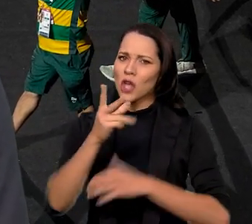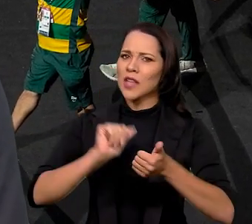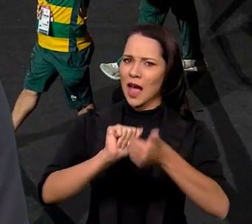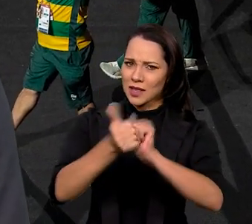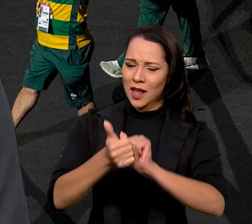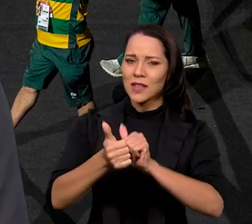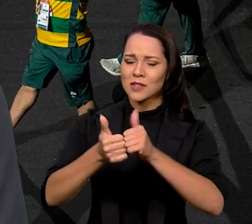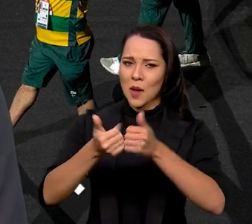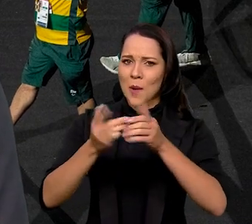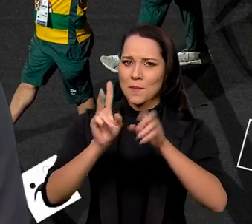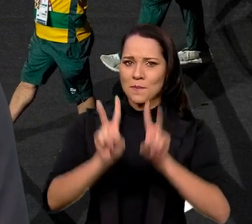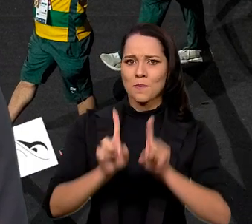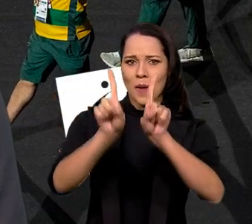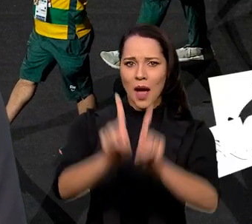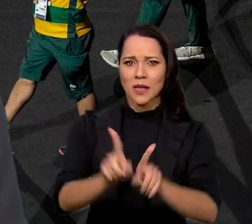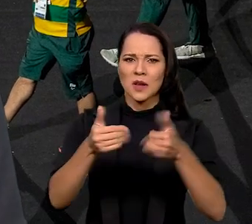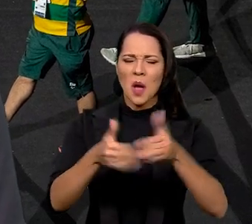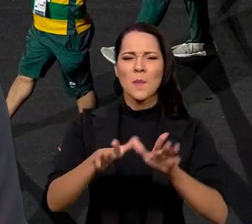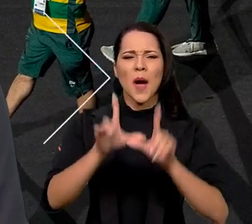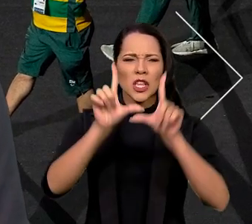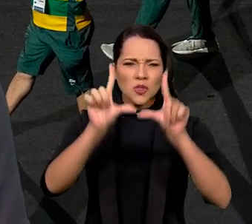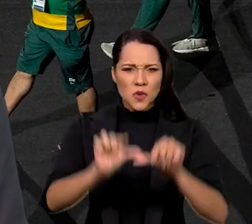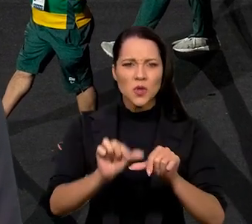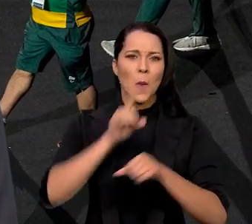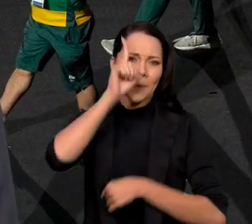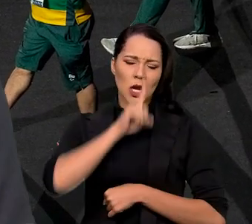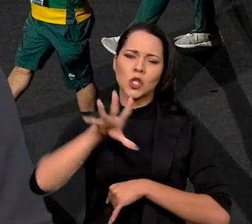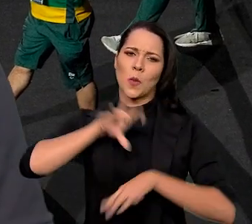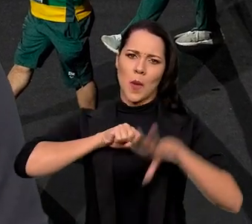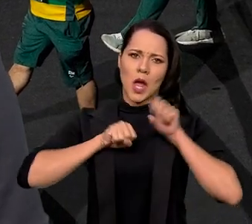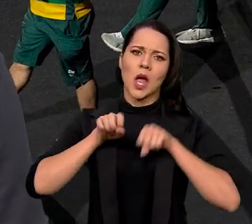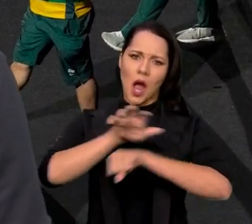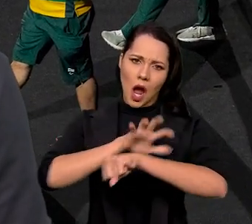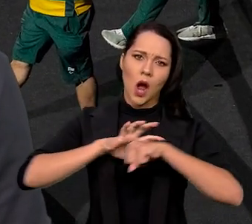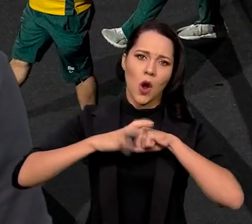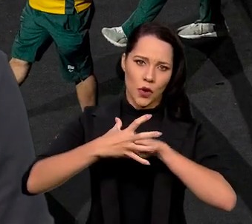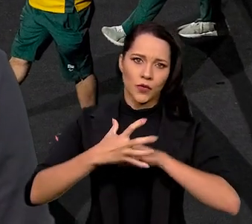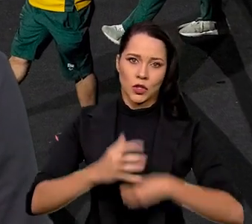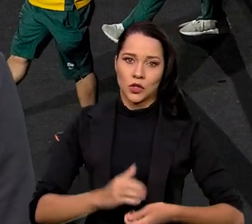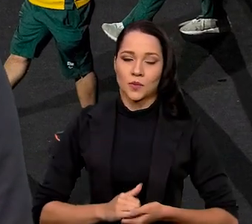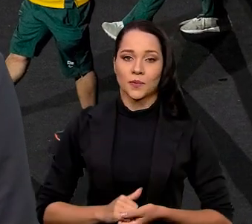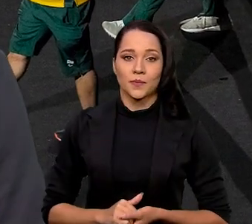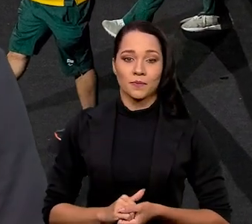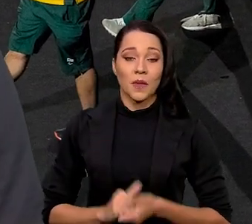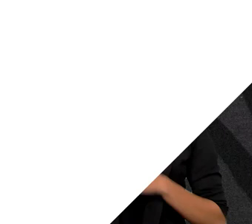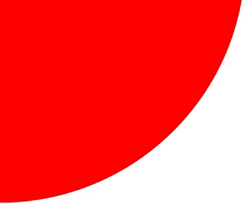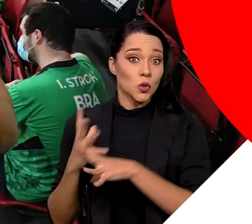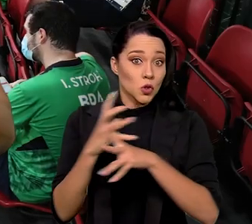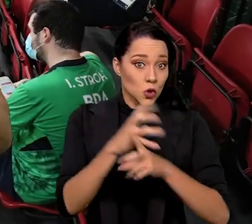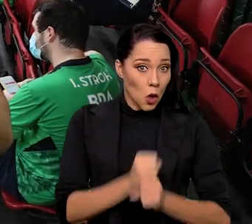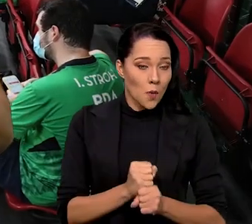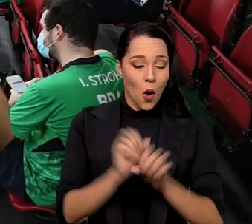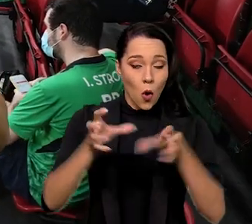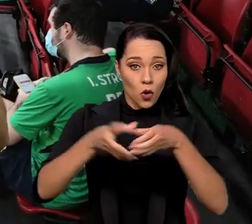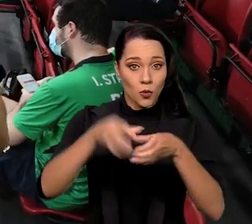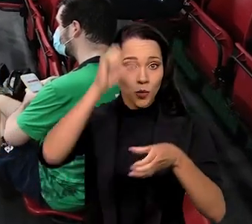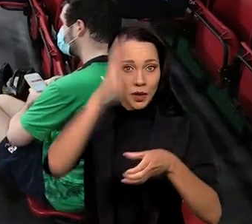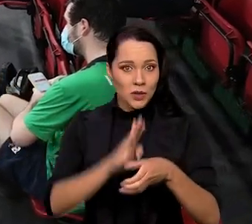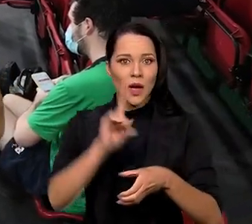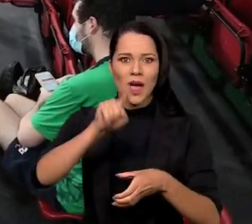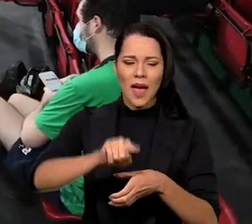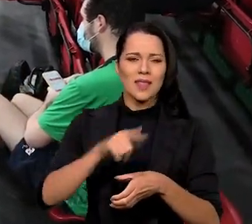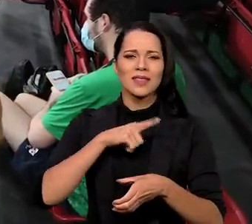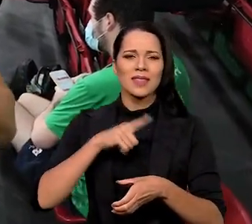dois atletas para a cerimônia de abertura para diminuir as chances de contaminação pelo coronavírus. Ao todo, a